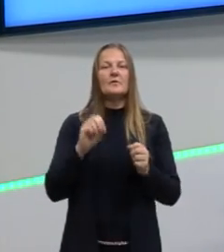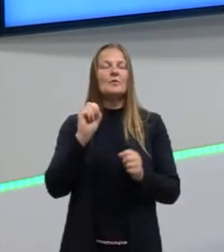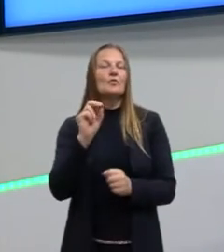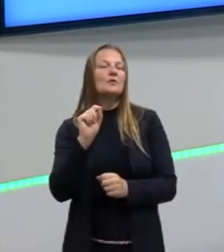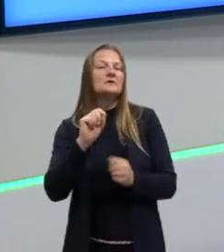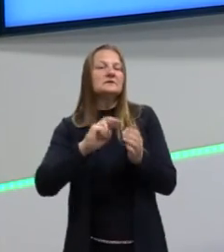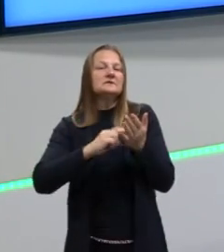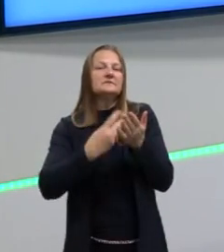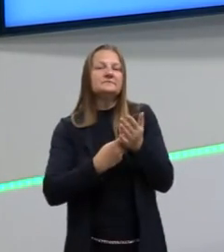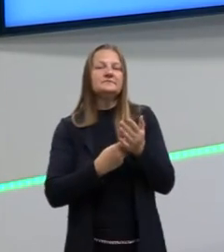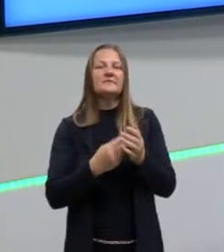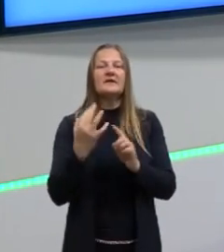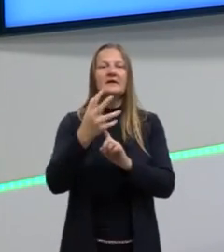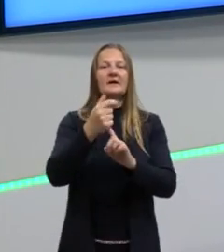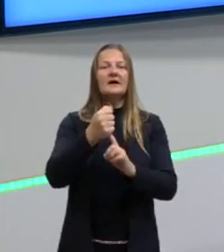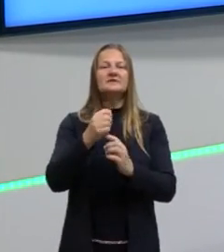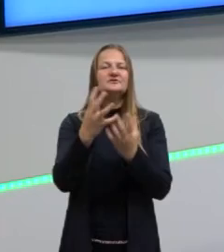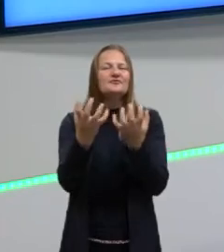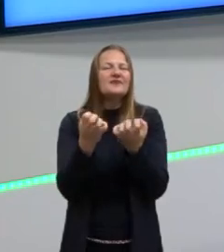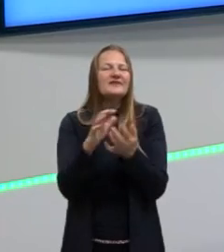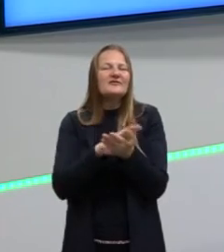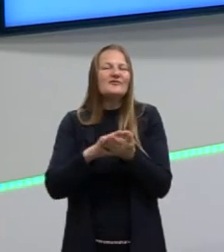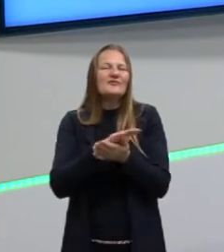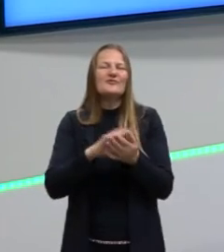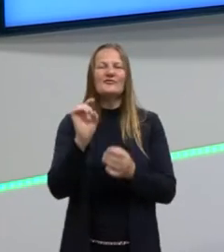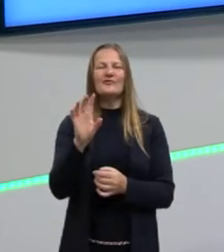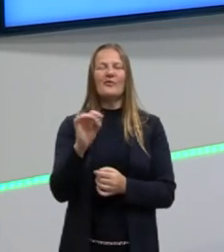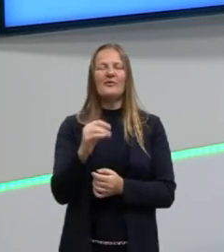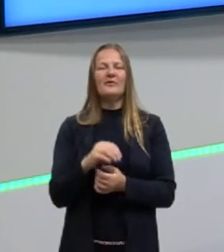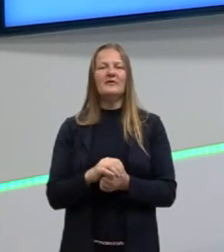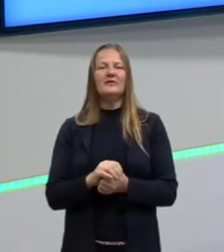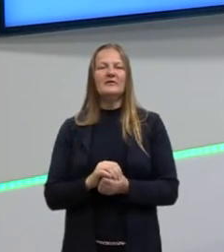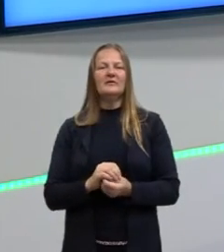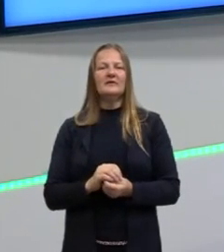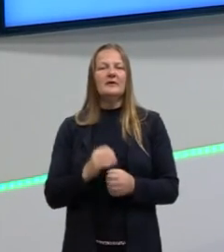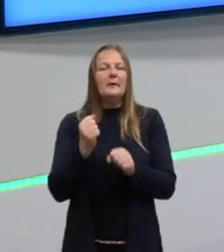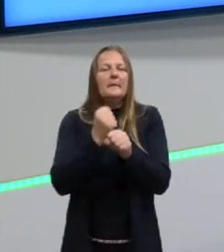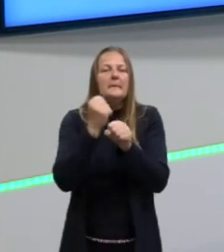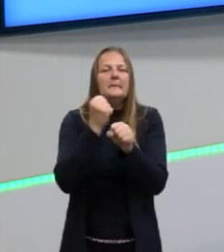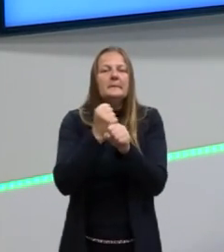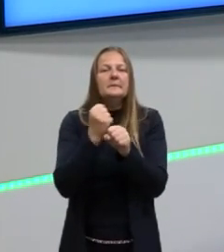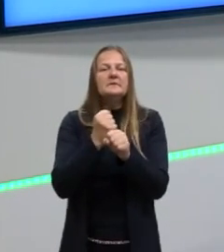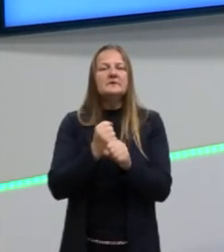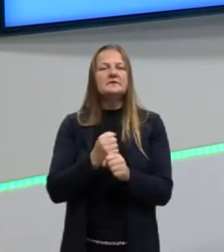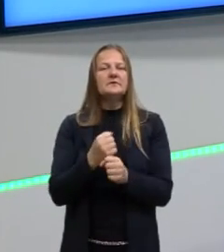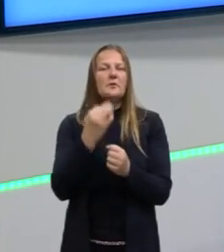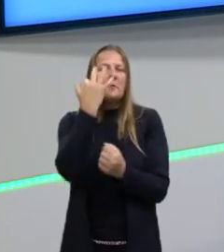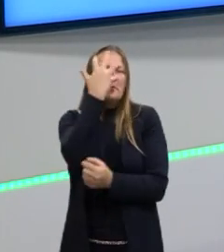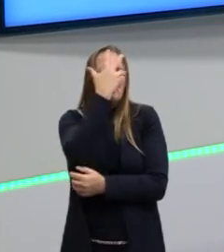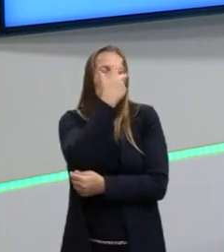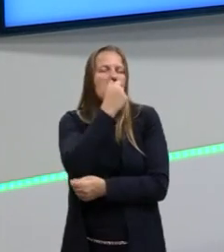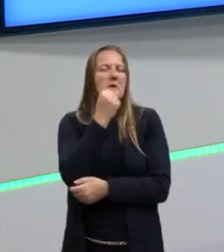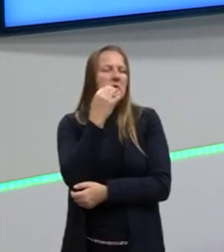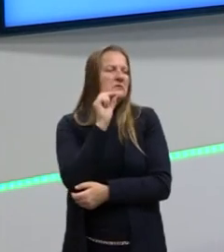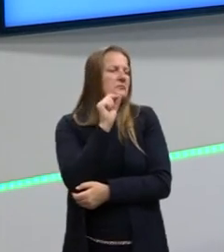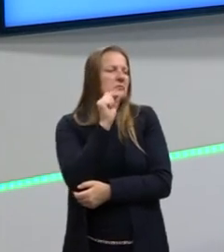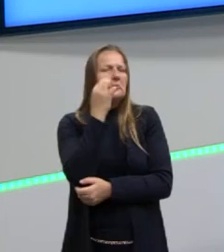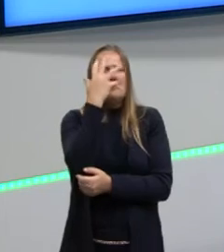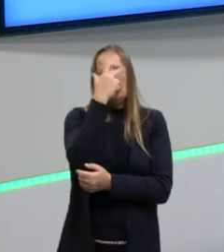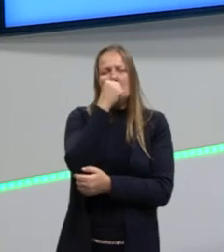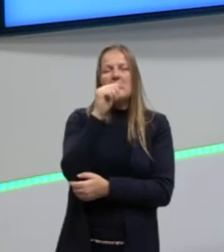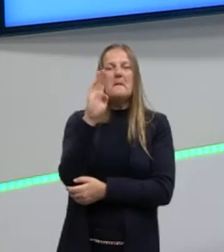seja, a arte ela não quer mais ser essa produção do belo, do bonitinho,